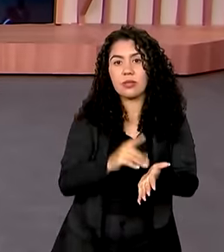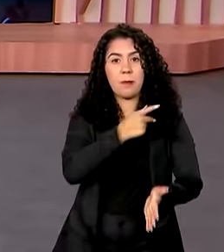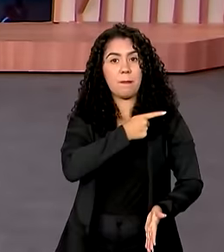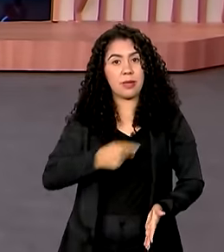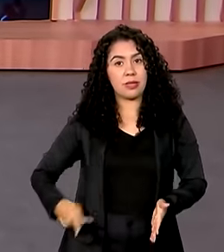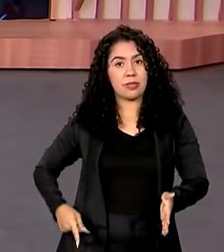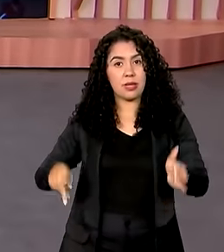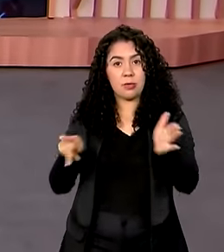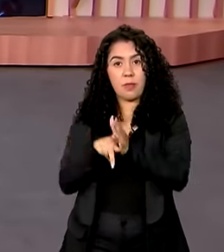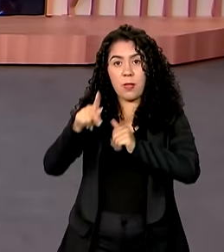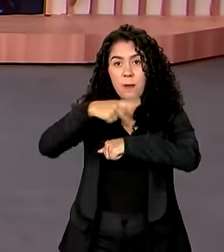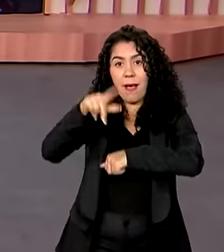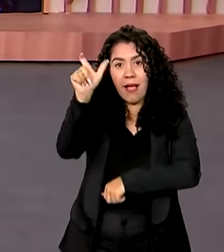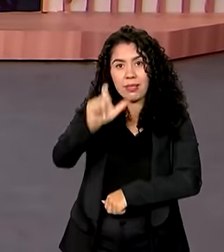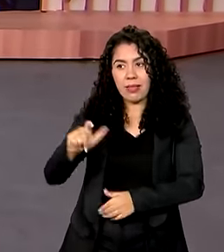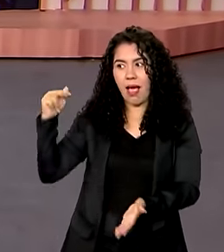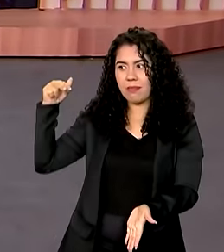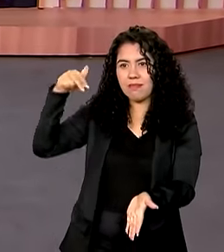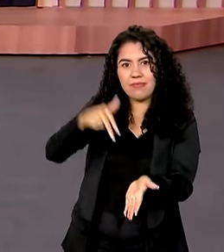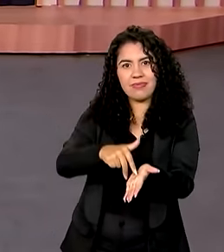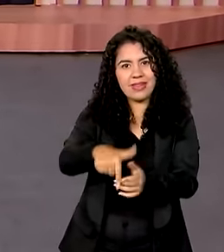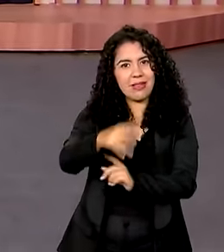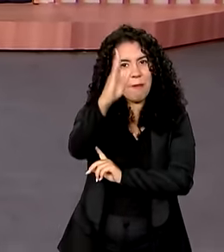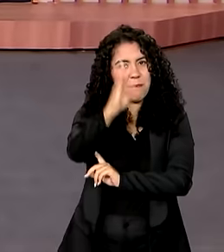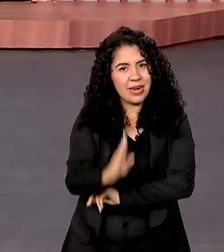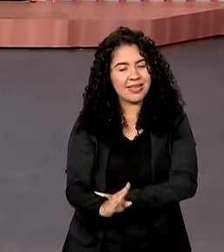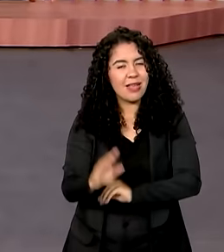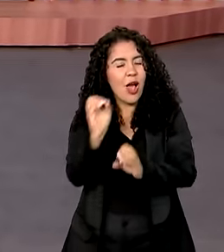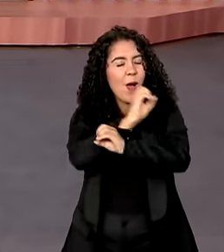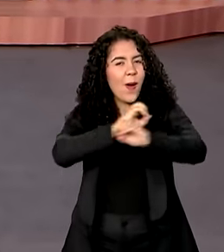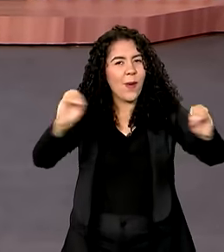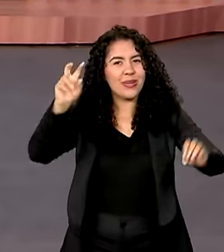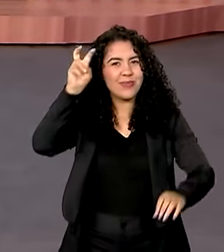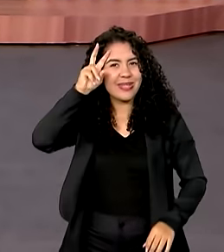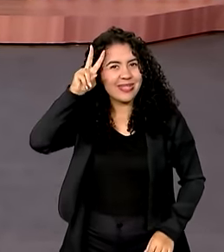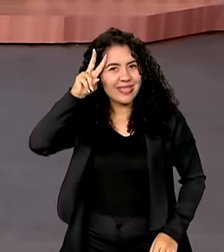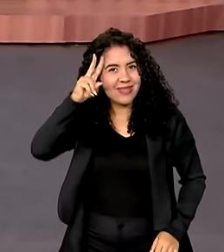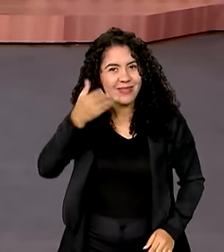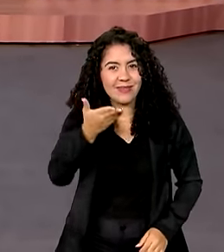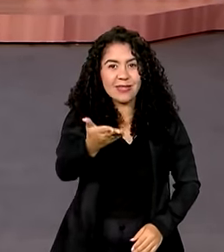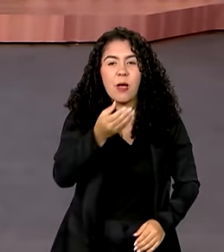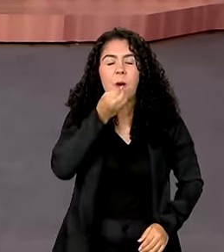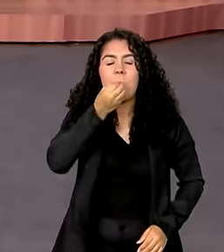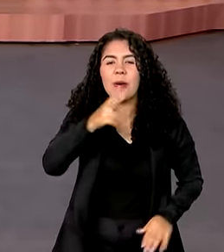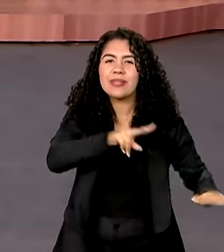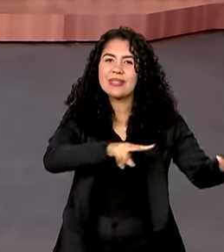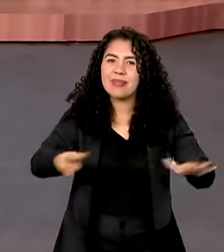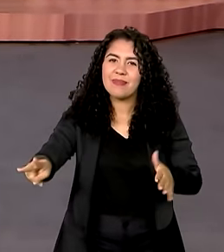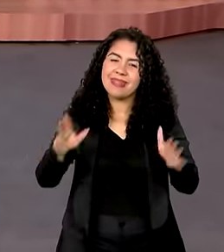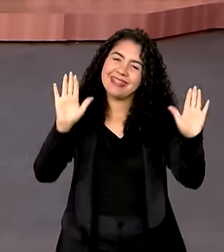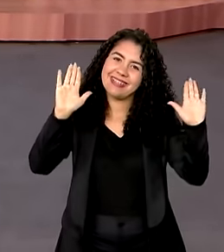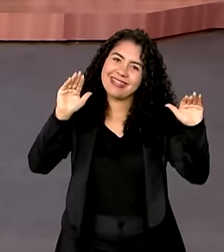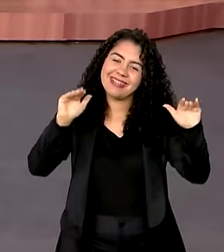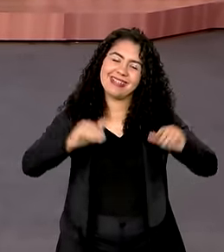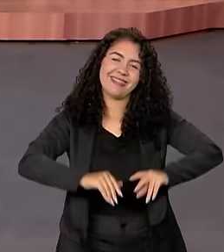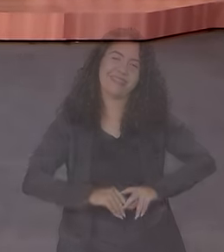do presidente da Itália, que está em visita ao Brasil. Uma ótima segunda-feira, boa semana para a gente. Tchau. Tchau.